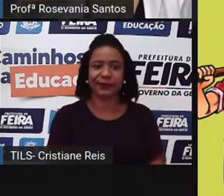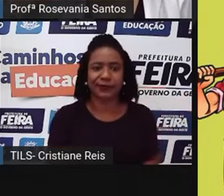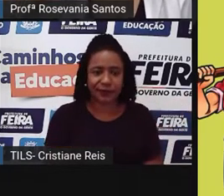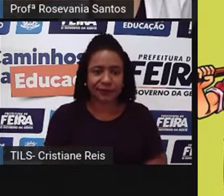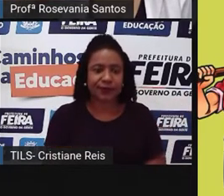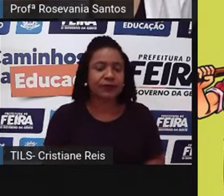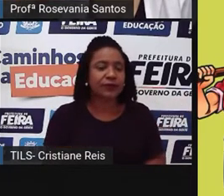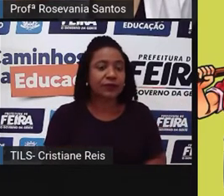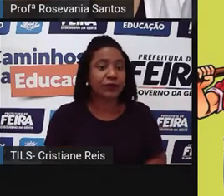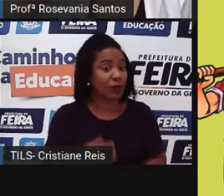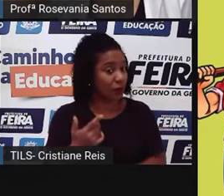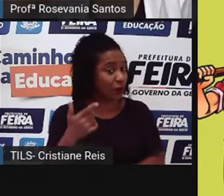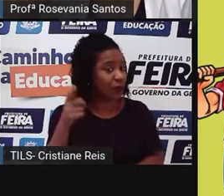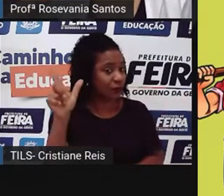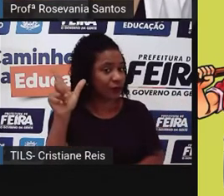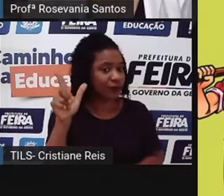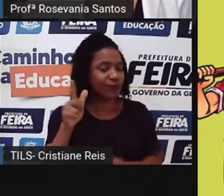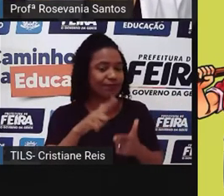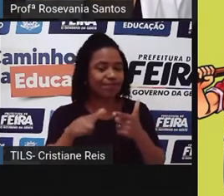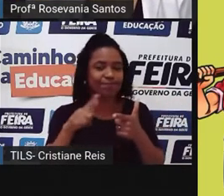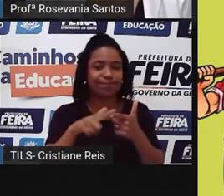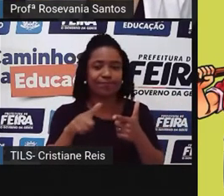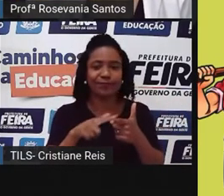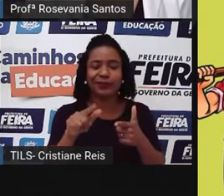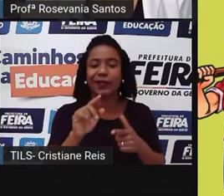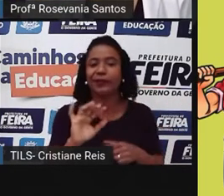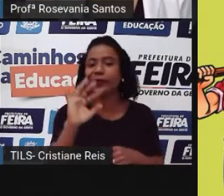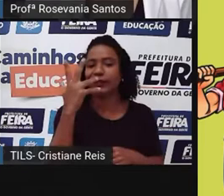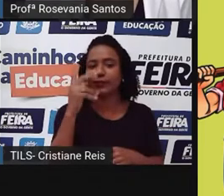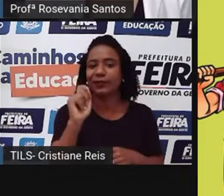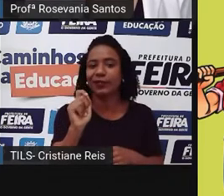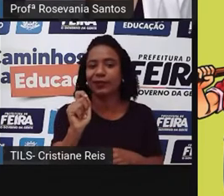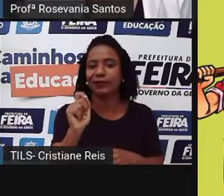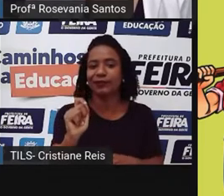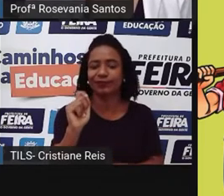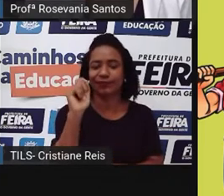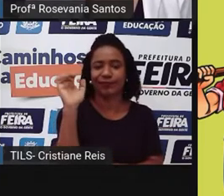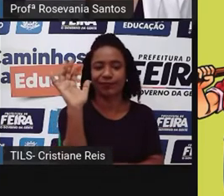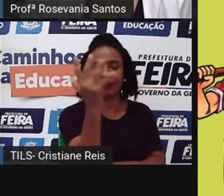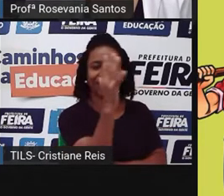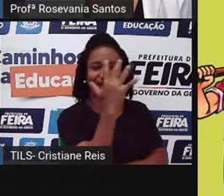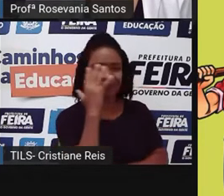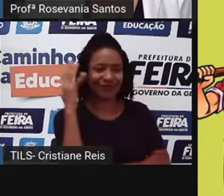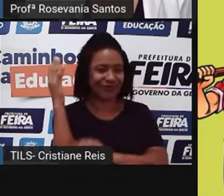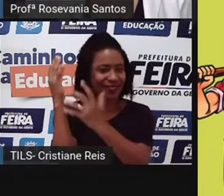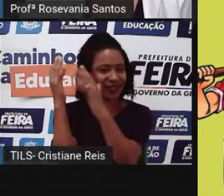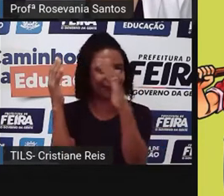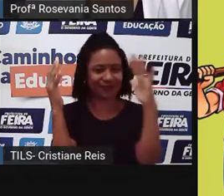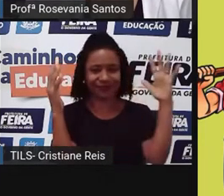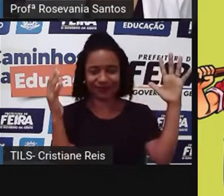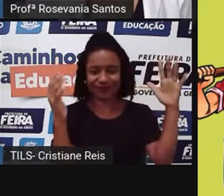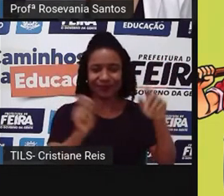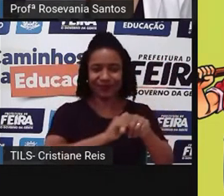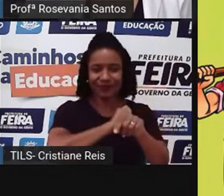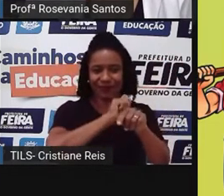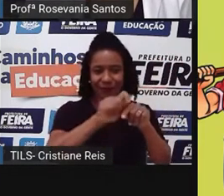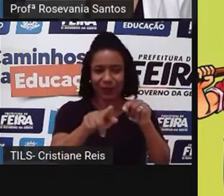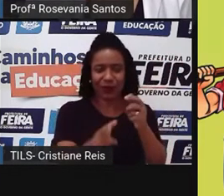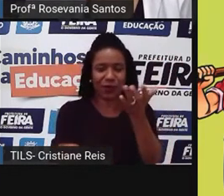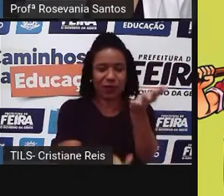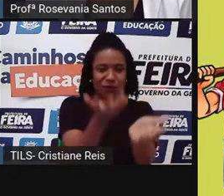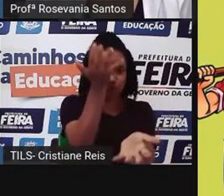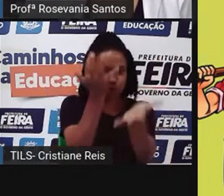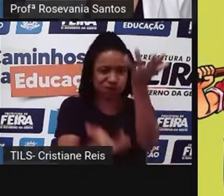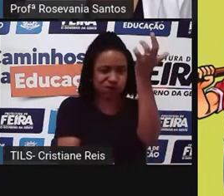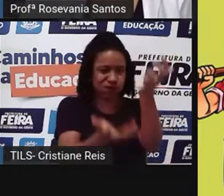Outra situação ruim também que a gente tem são as queimadas, né? Primeiro, a gente queima para acabar com o restinho da vegetação que